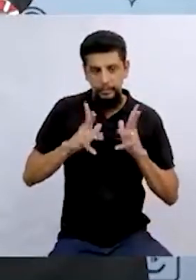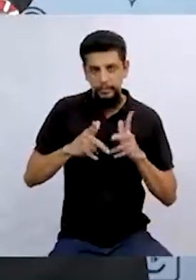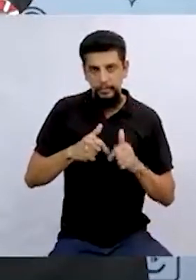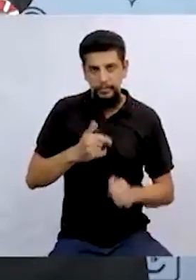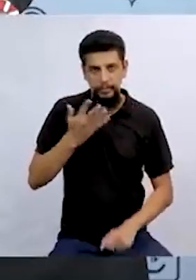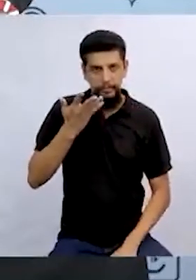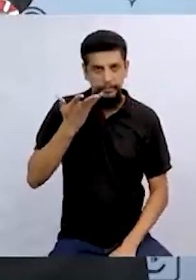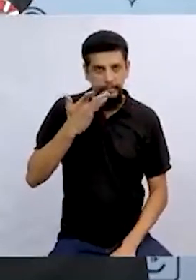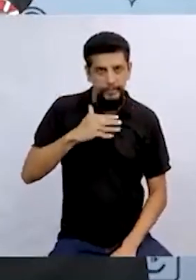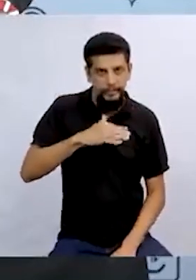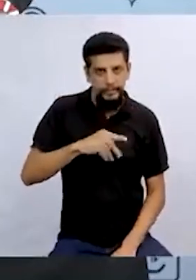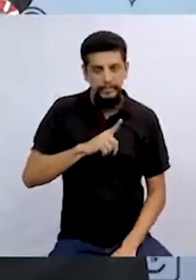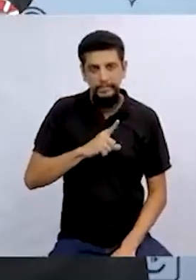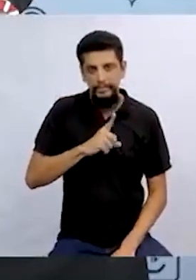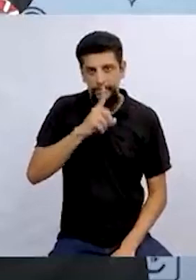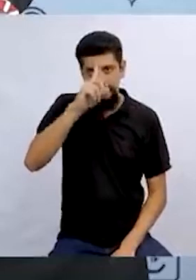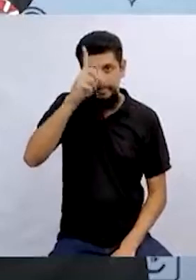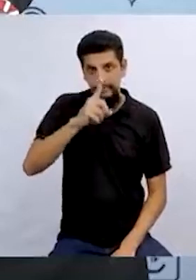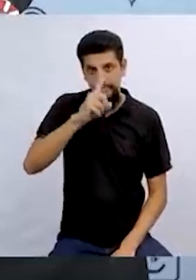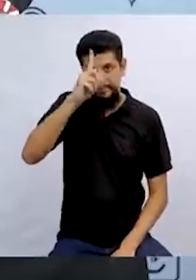tendo umas ideias, né?